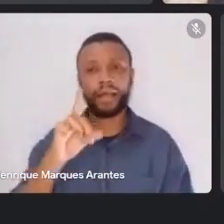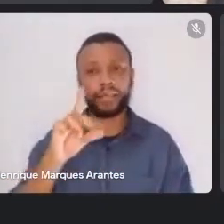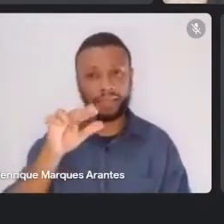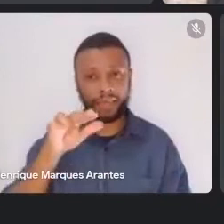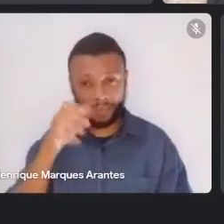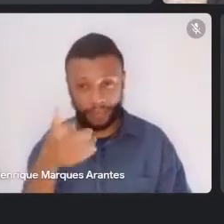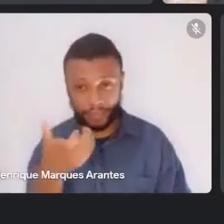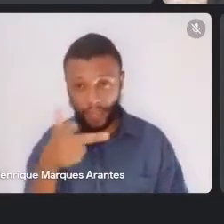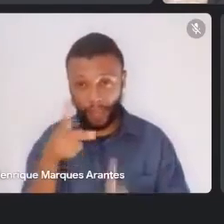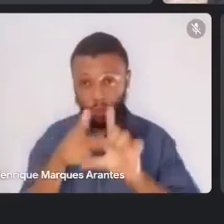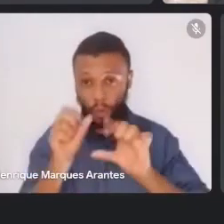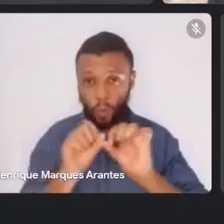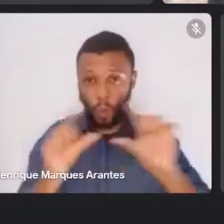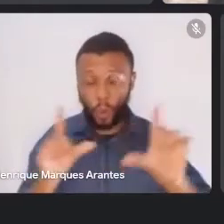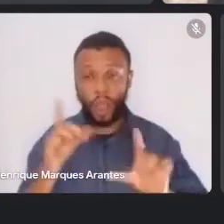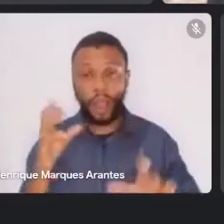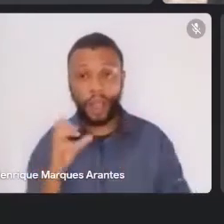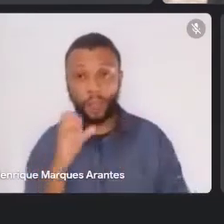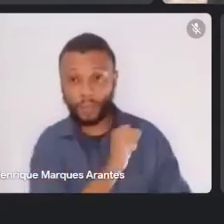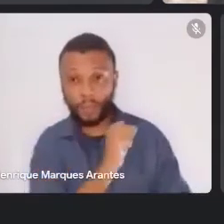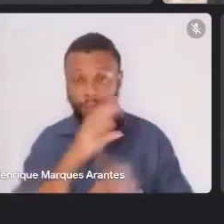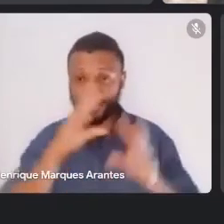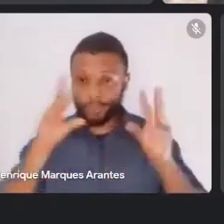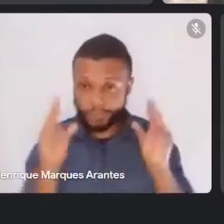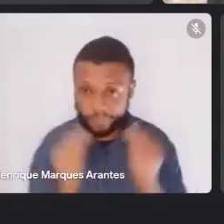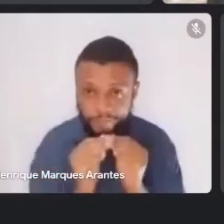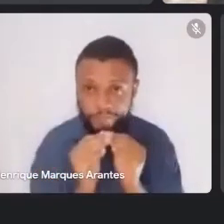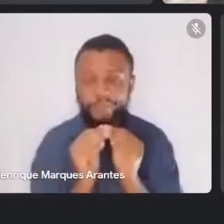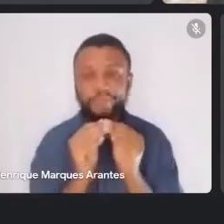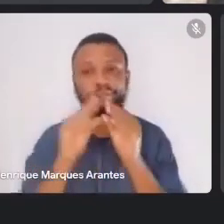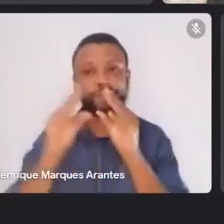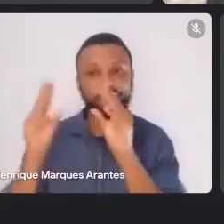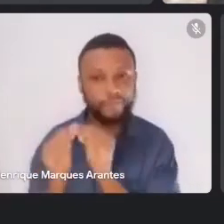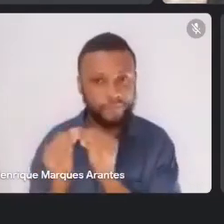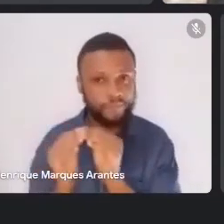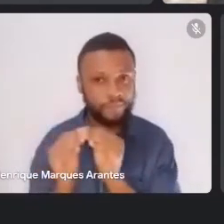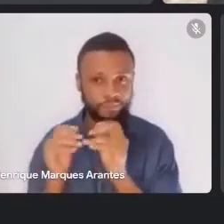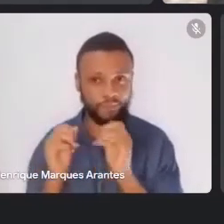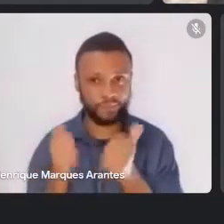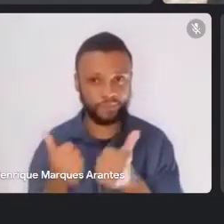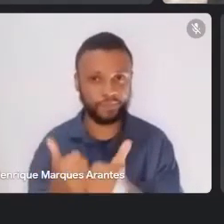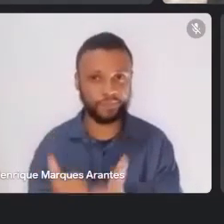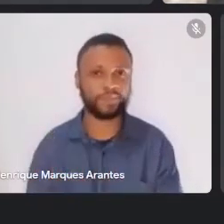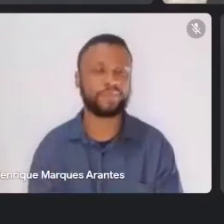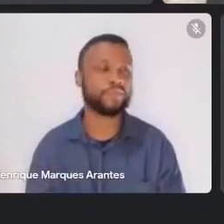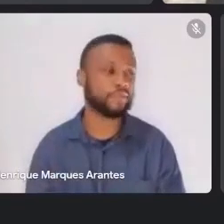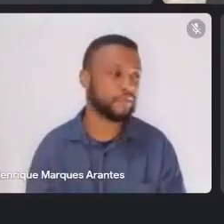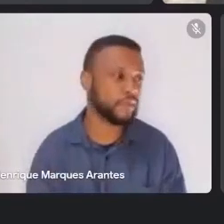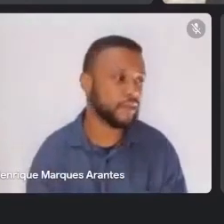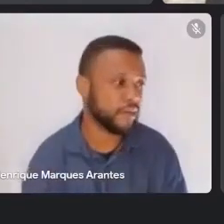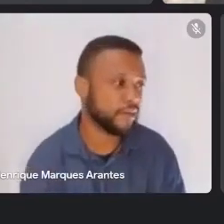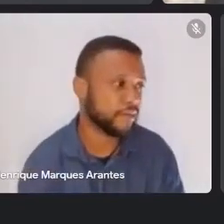câmera rapidinho para o Danilo e a Regina poderem comentar, então, em bloco. Adriana ainda está por aí?